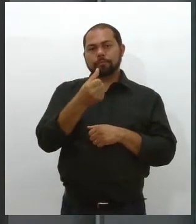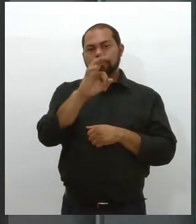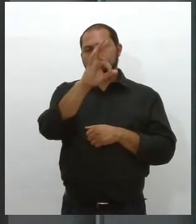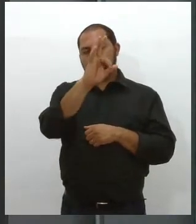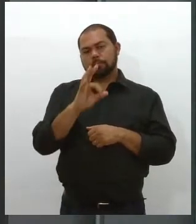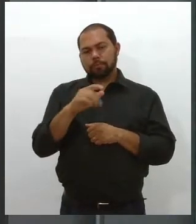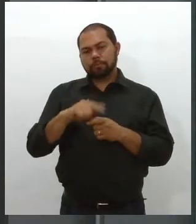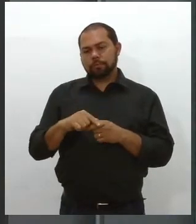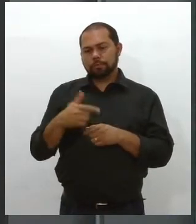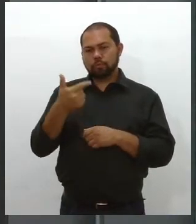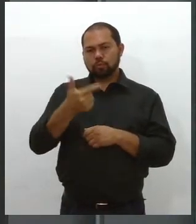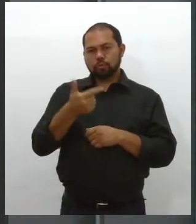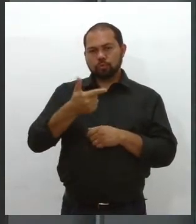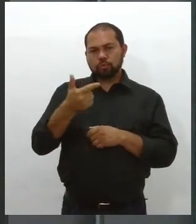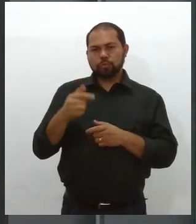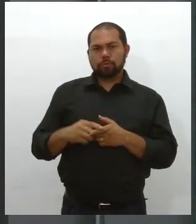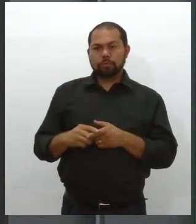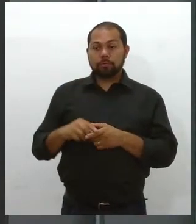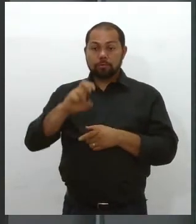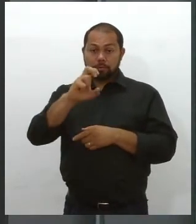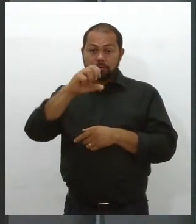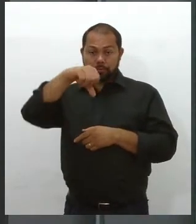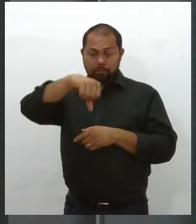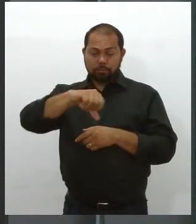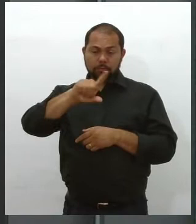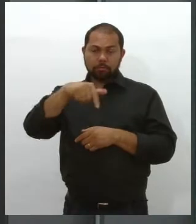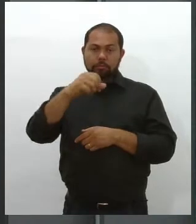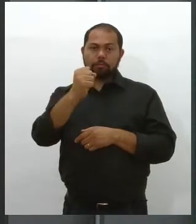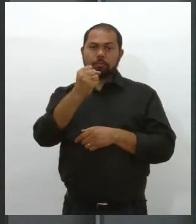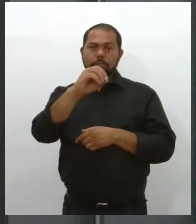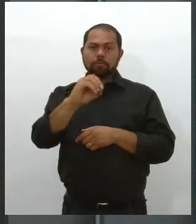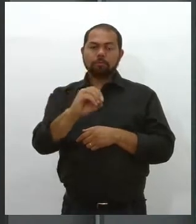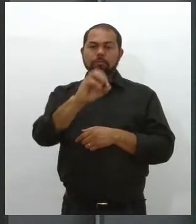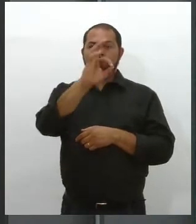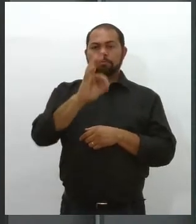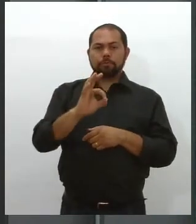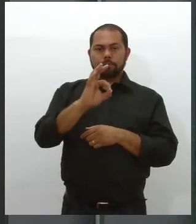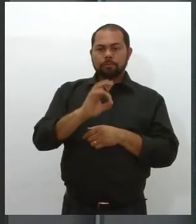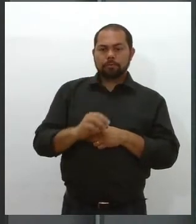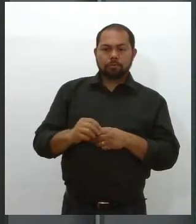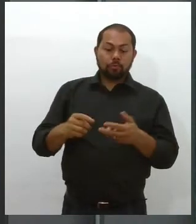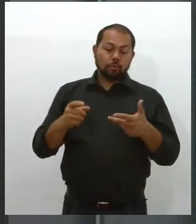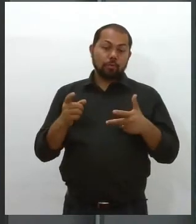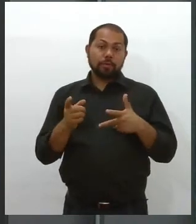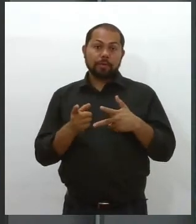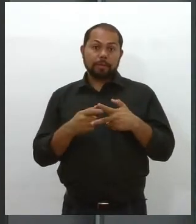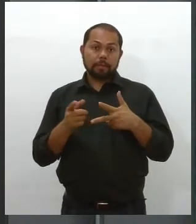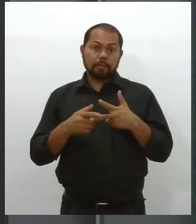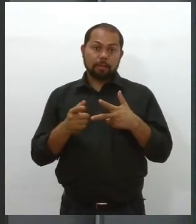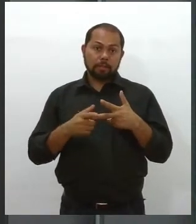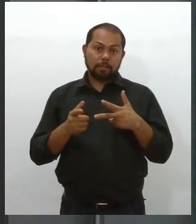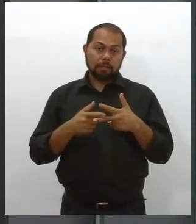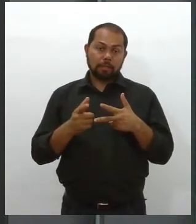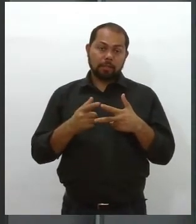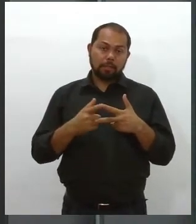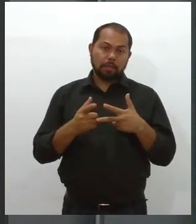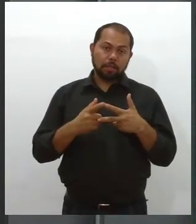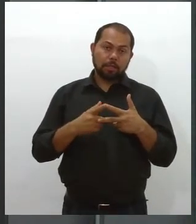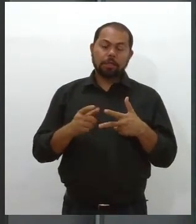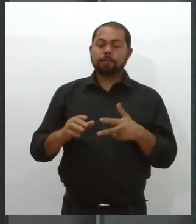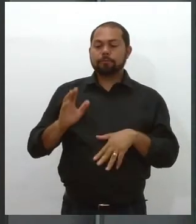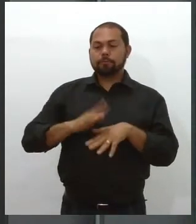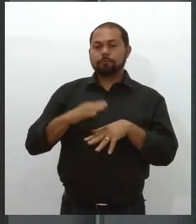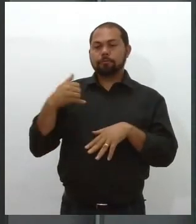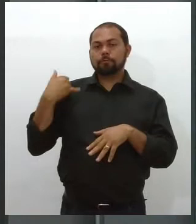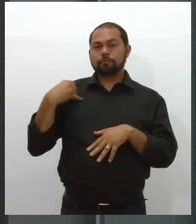Além disso, 59,80% foi vacinada com a primeira dose de reforço destinada à população maior de 12 anos e